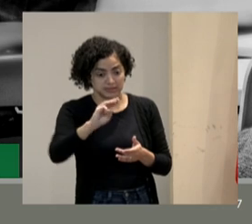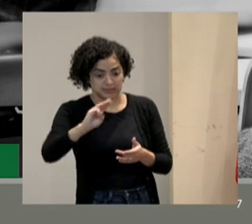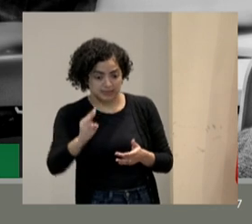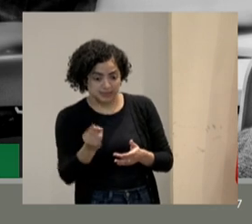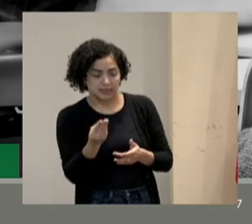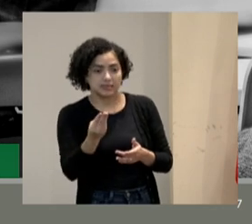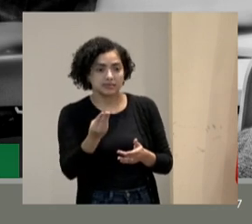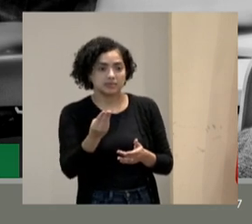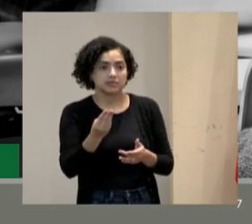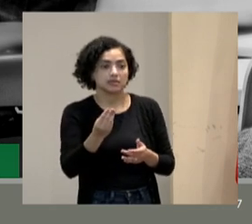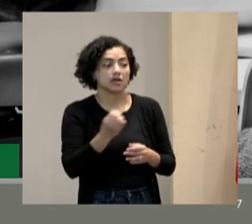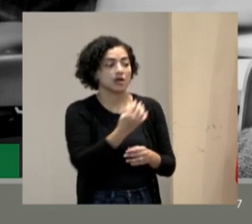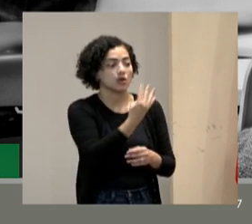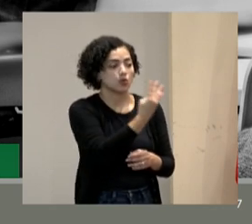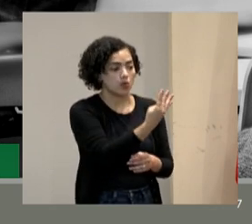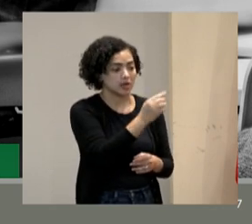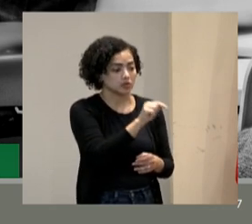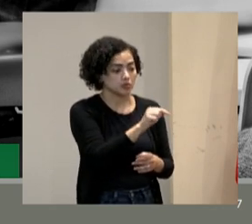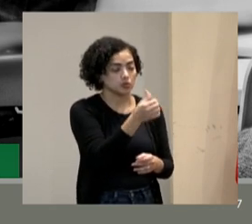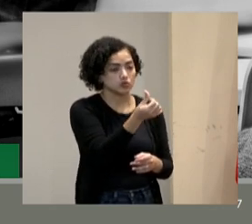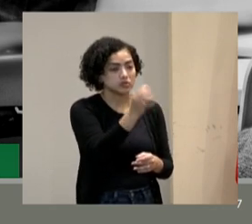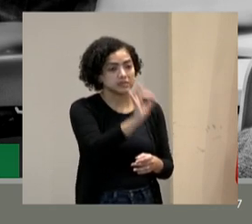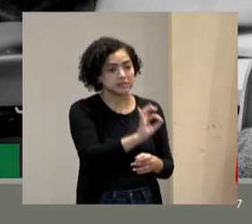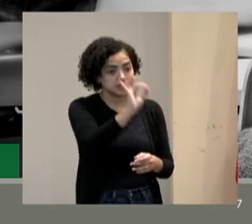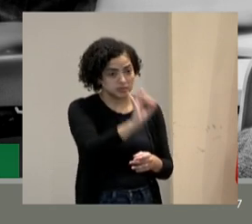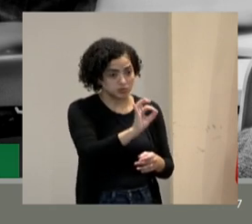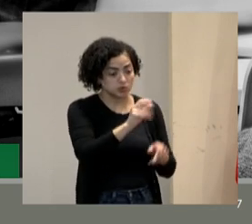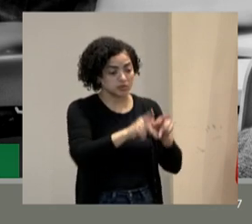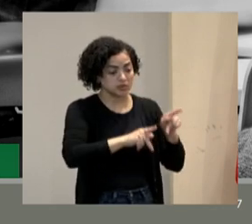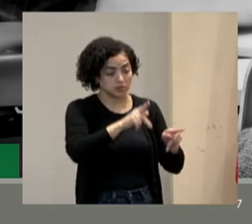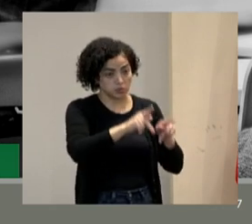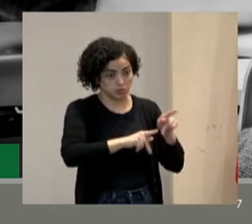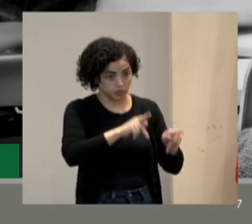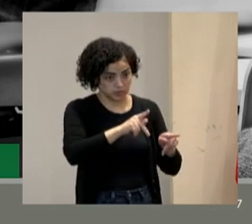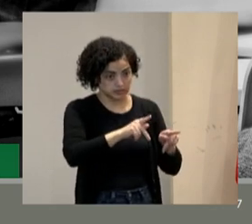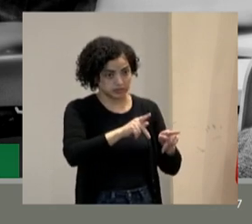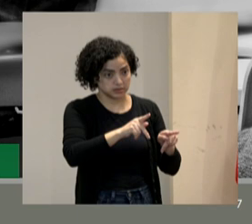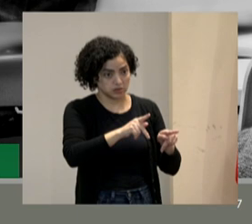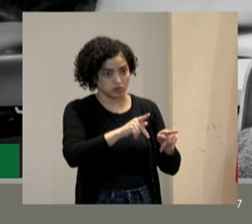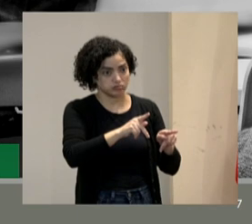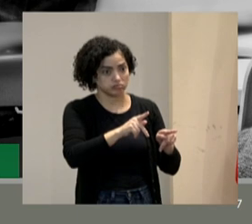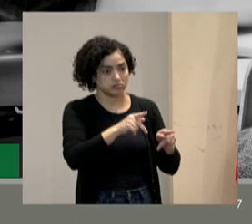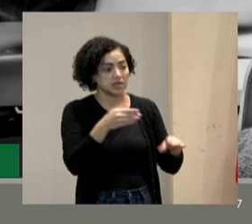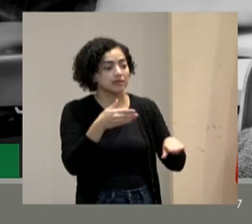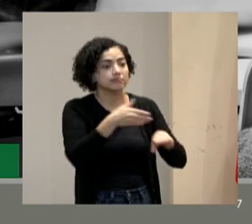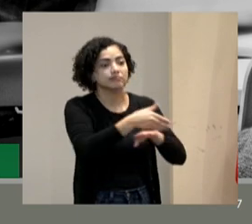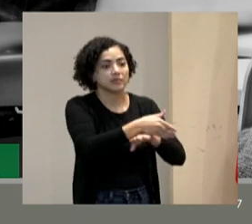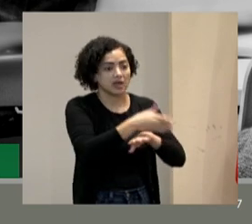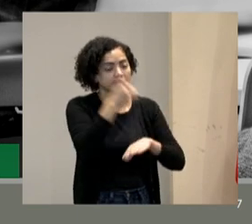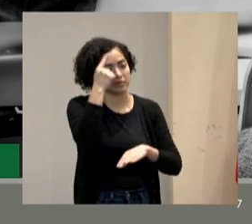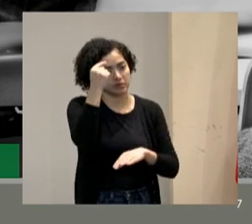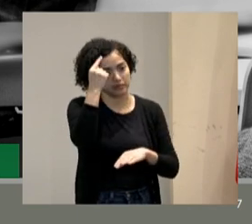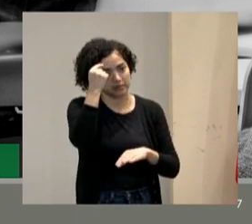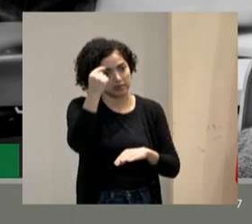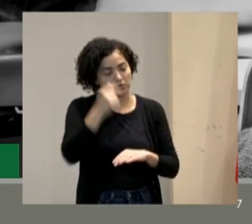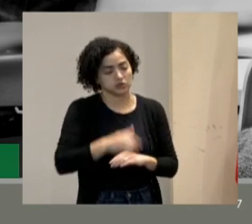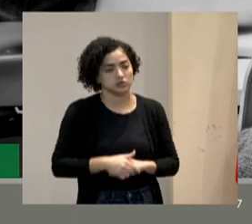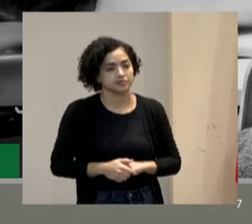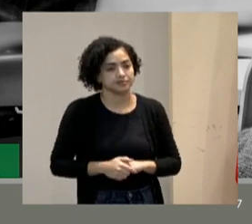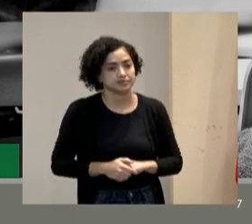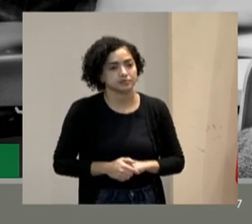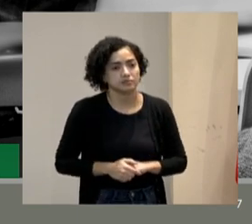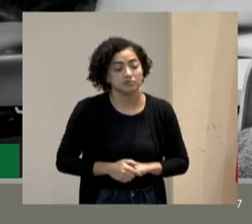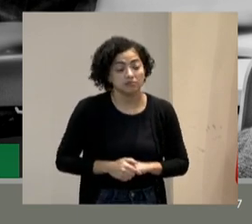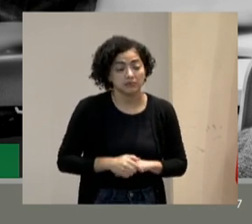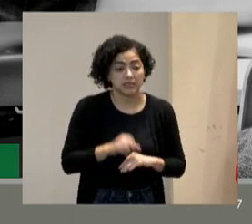4,6% da população brasileira estava na universidade. Aí se